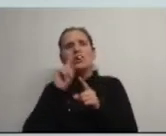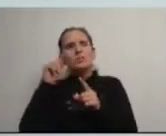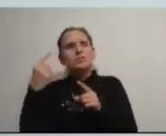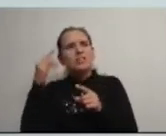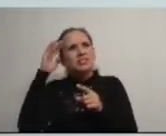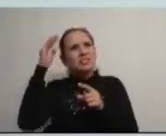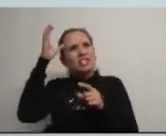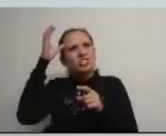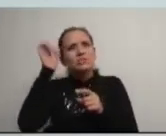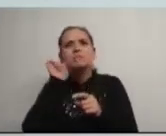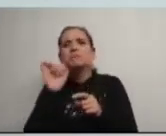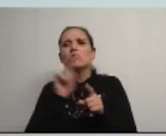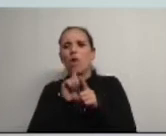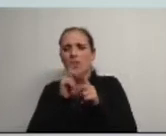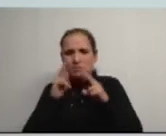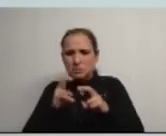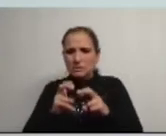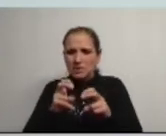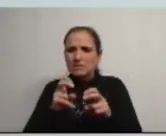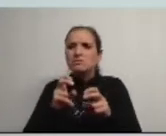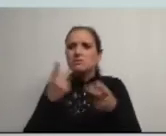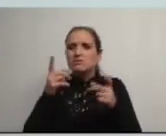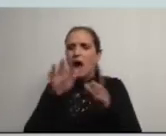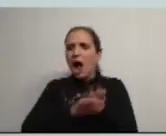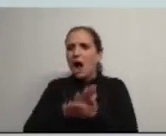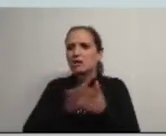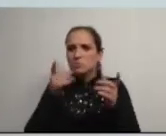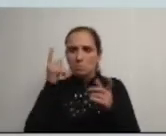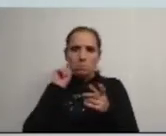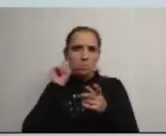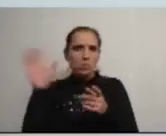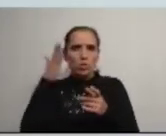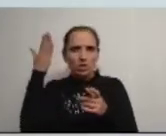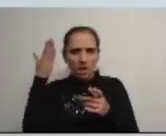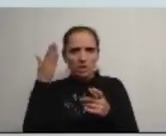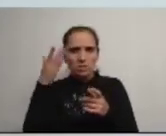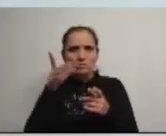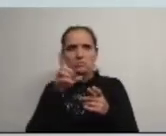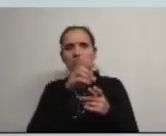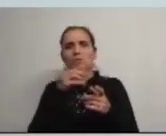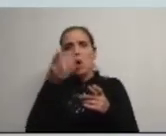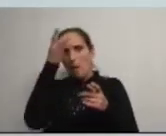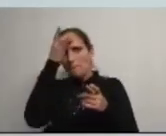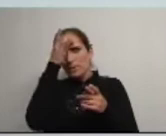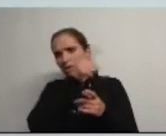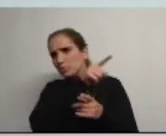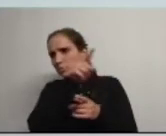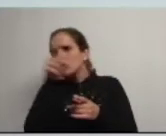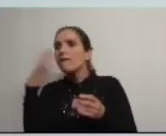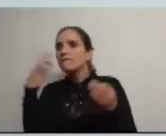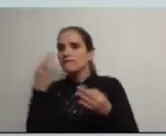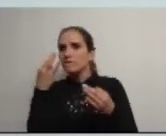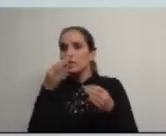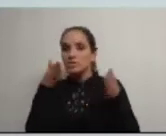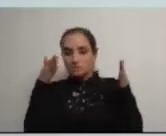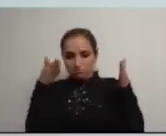depende de um processo de identificação de setores prioritários que tem por base a opinião dos agentes locais opinião que obviamente focada